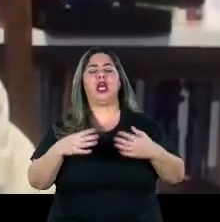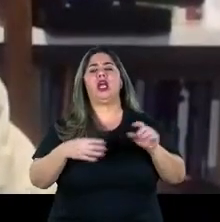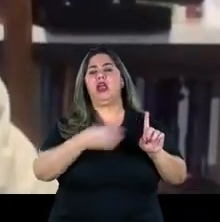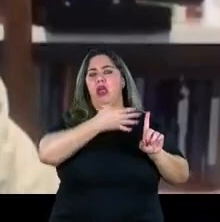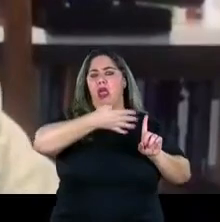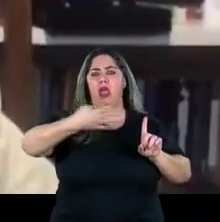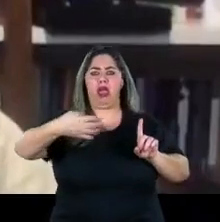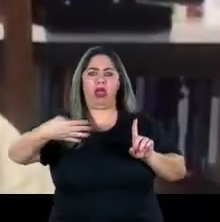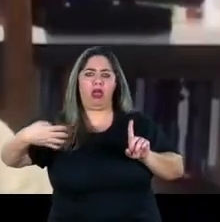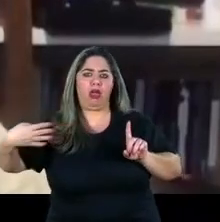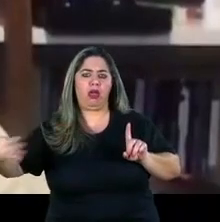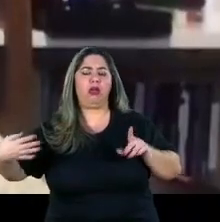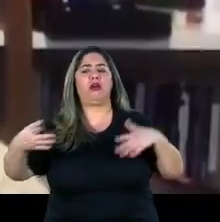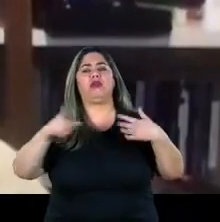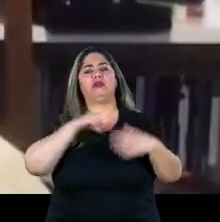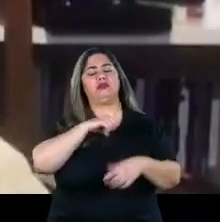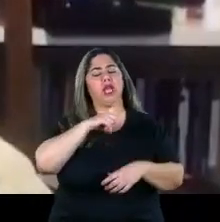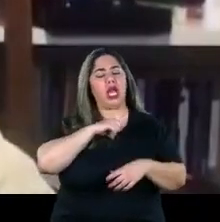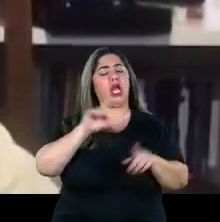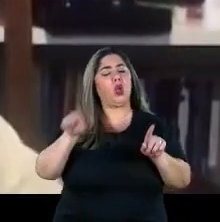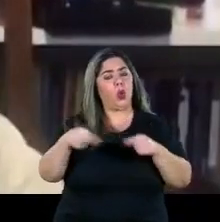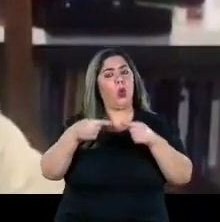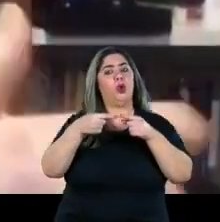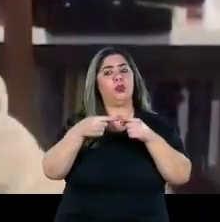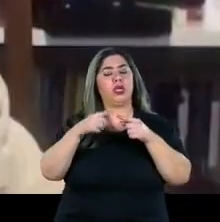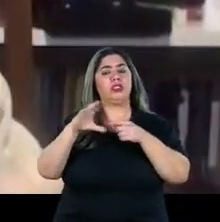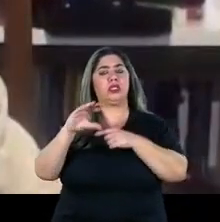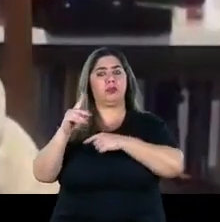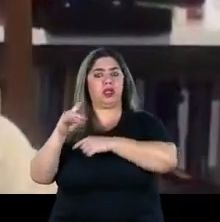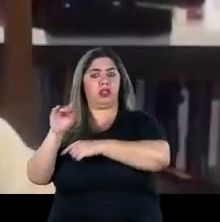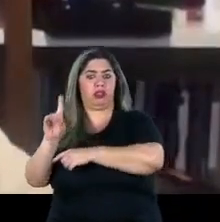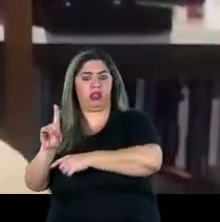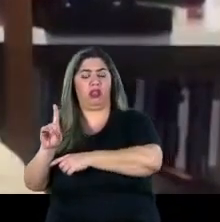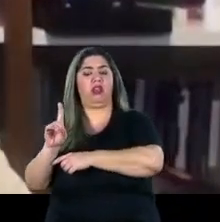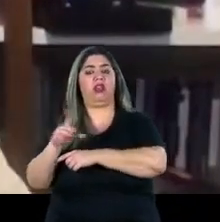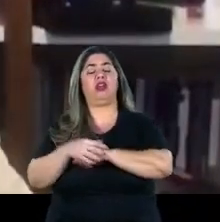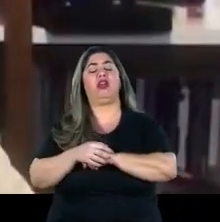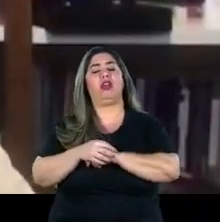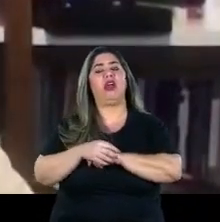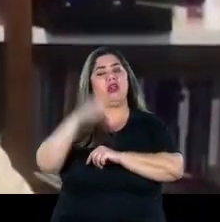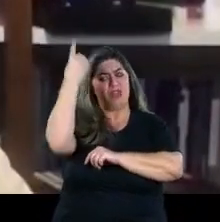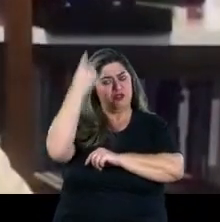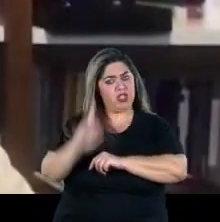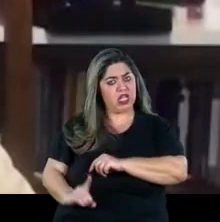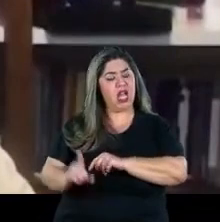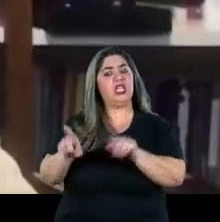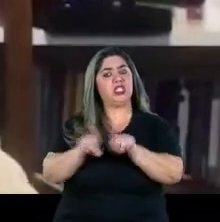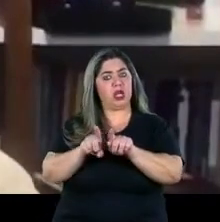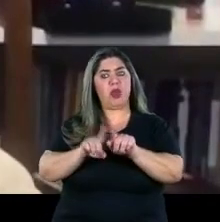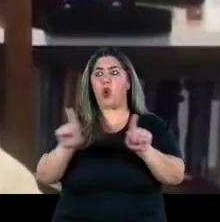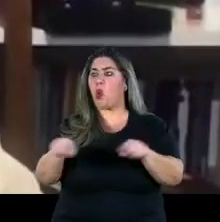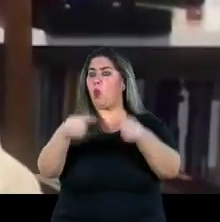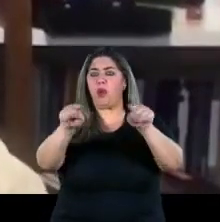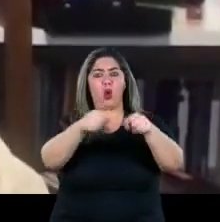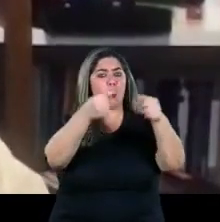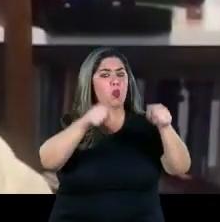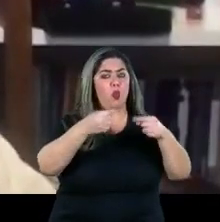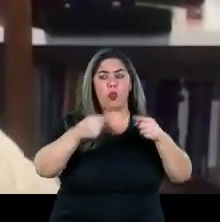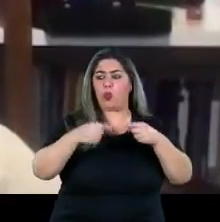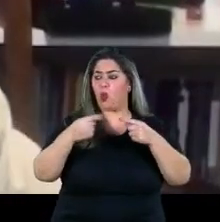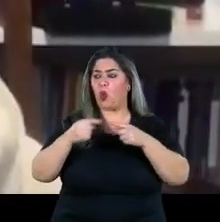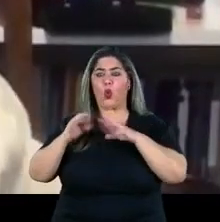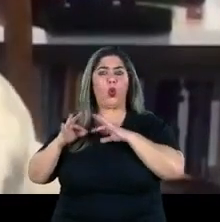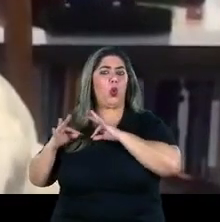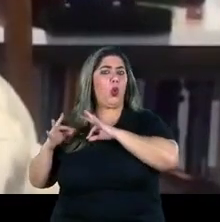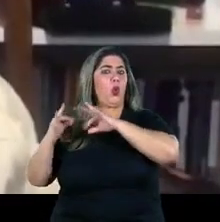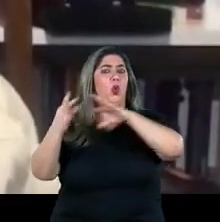LGBTQIA+, tem a ver com CPD com pessoas com deficiência enfim tem a ver